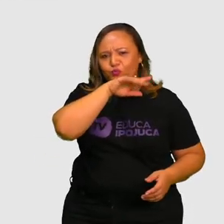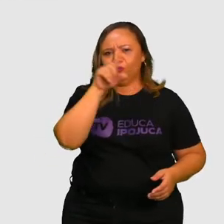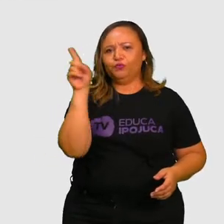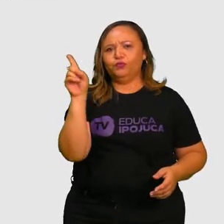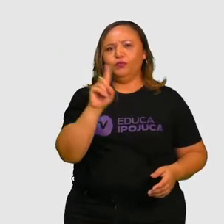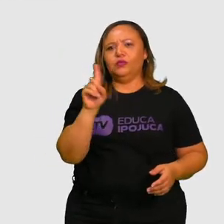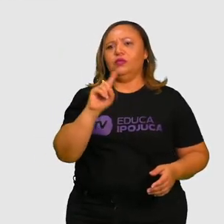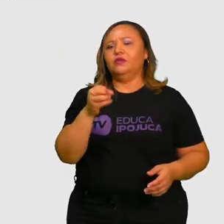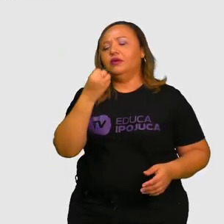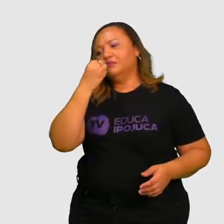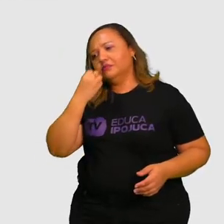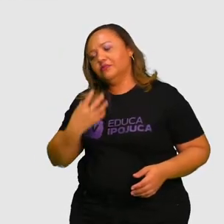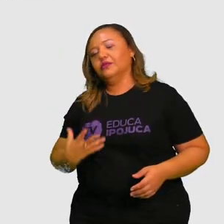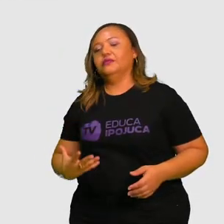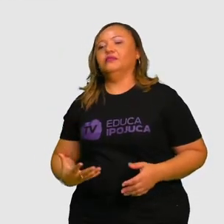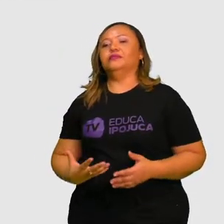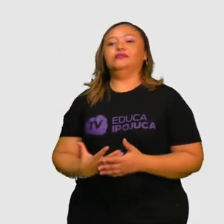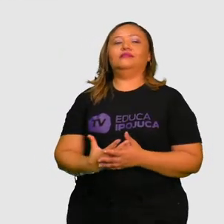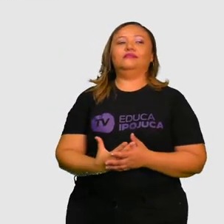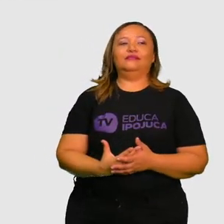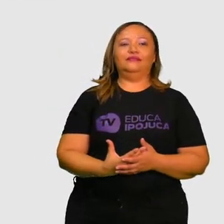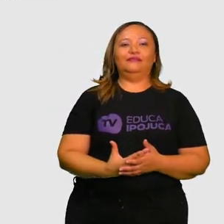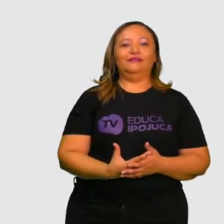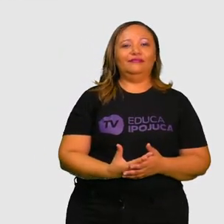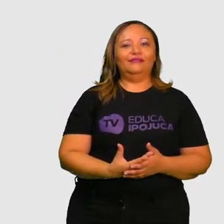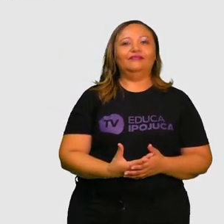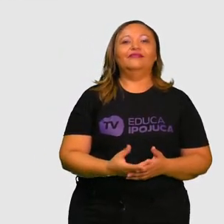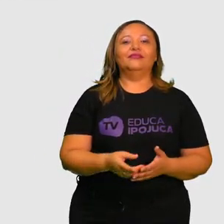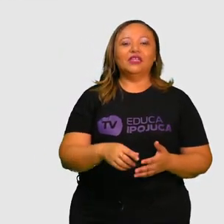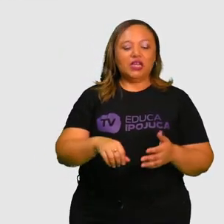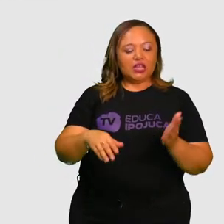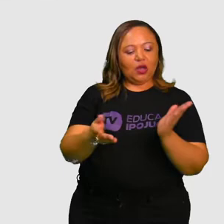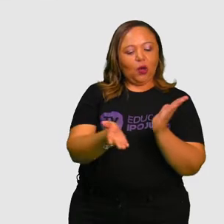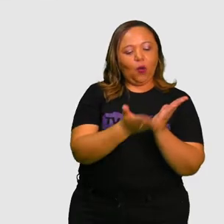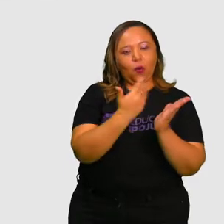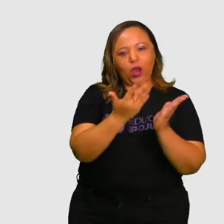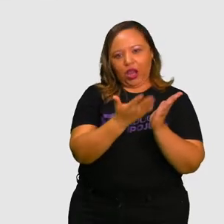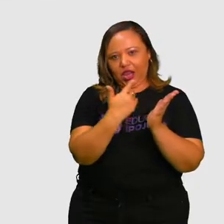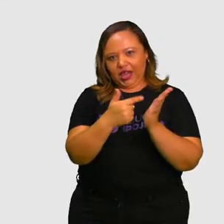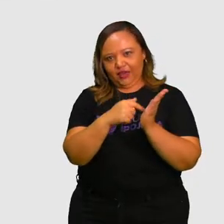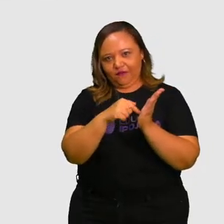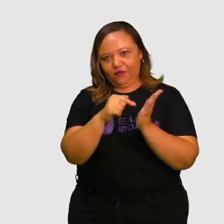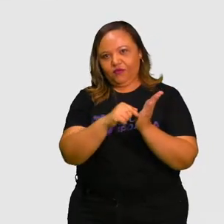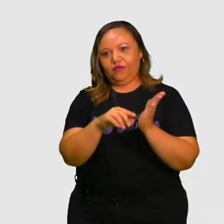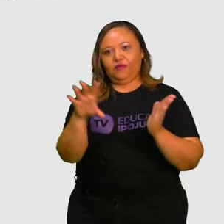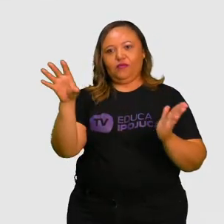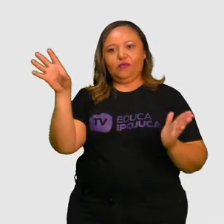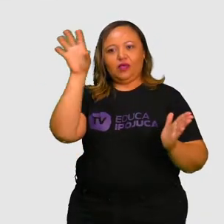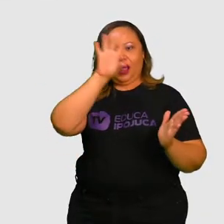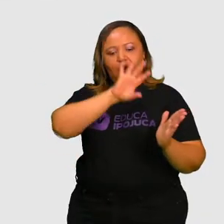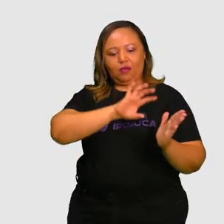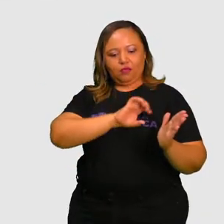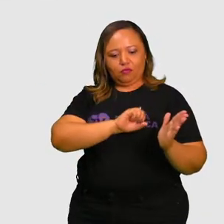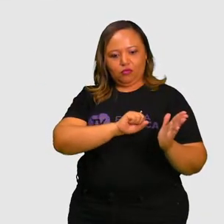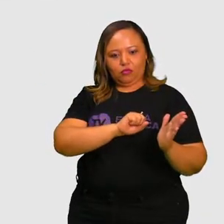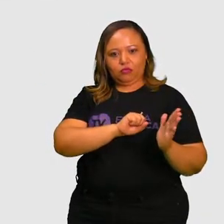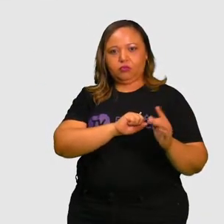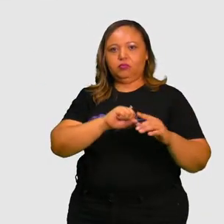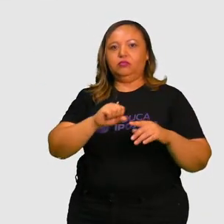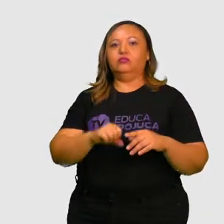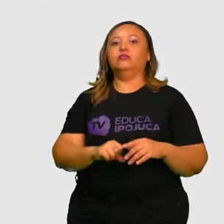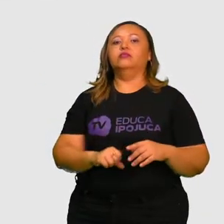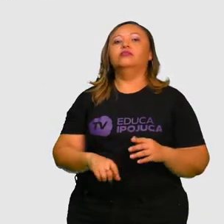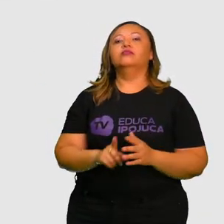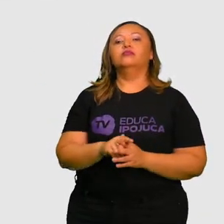Esse texto é de Flávio Gicovati. Está no livro Namoro, Relação de Amor e Sexo, publicado em São